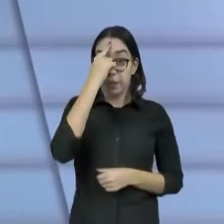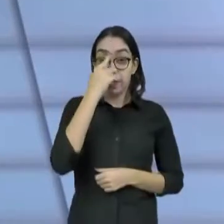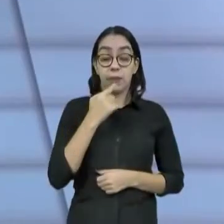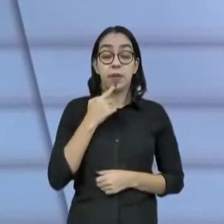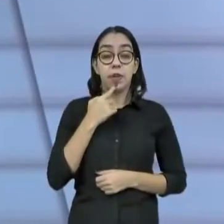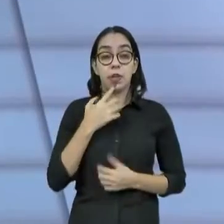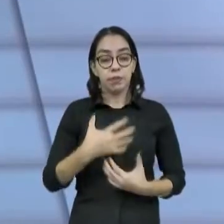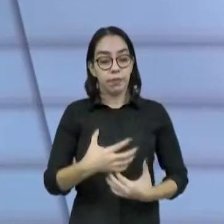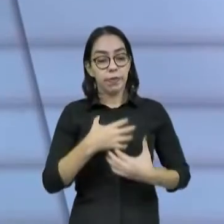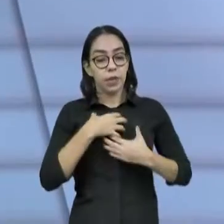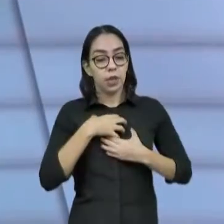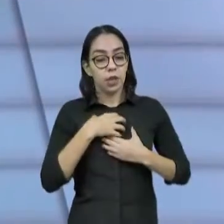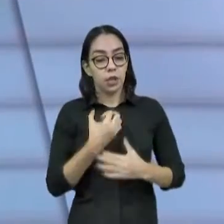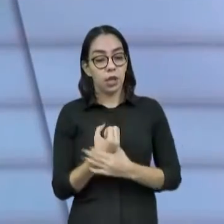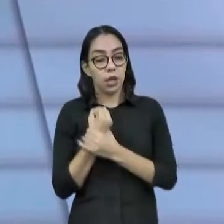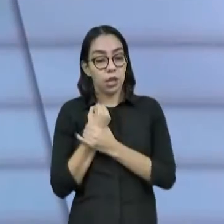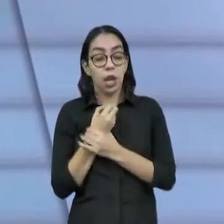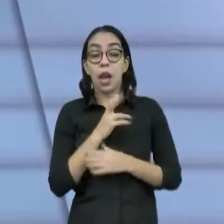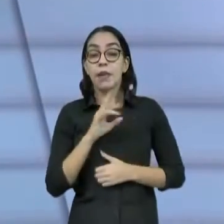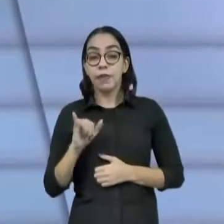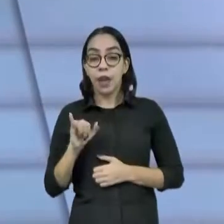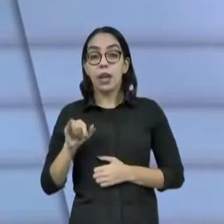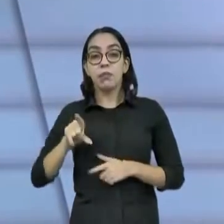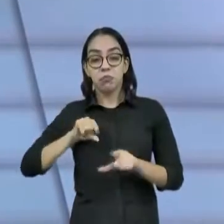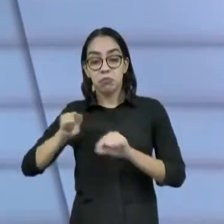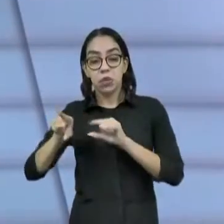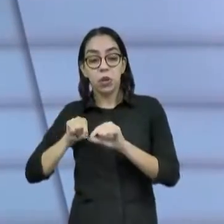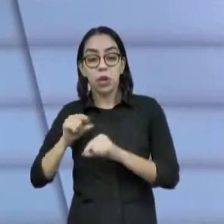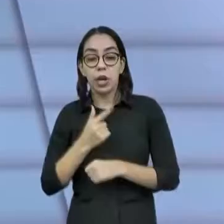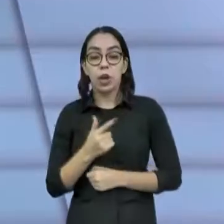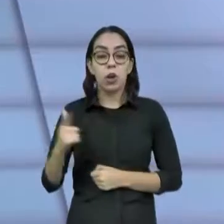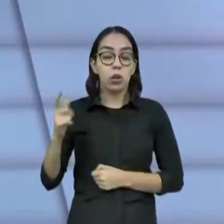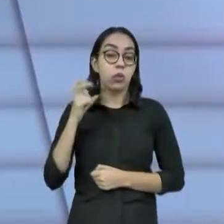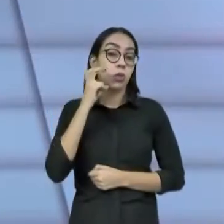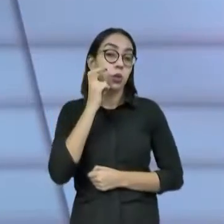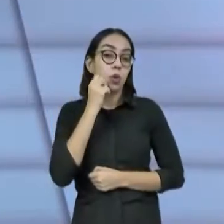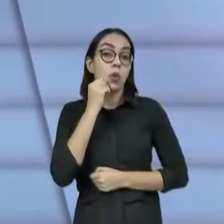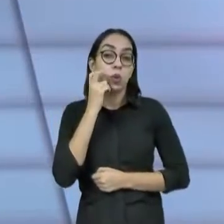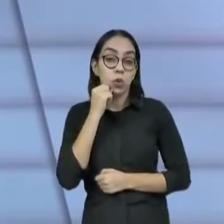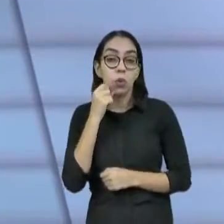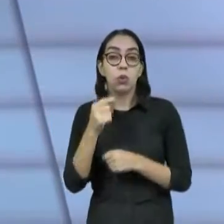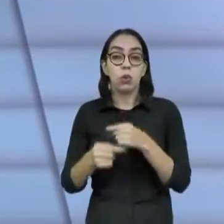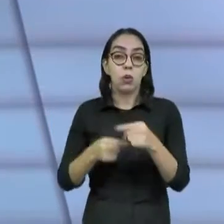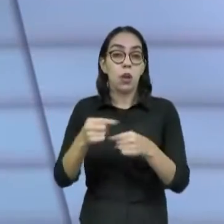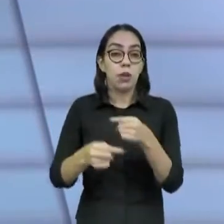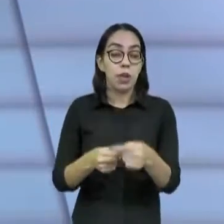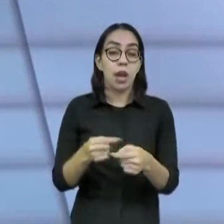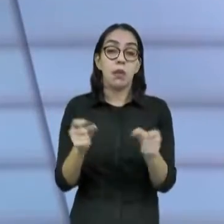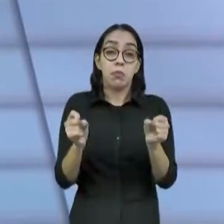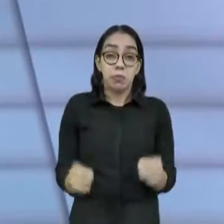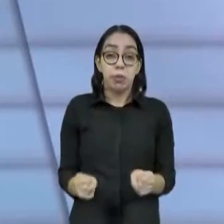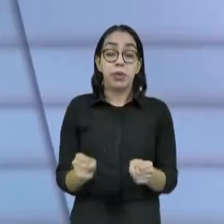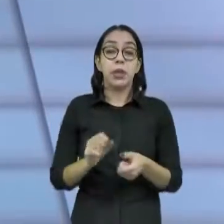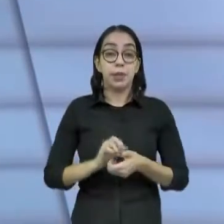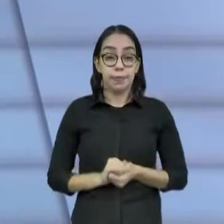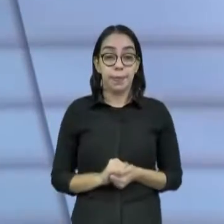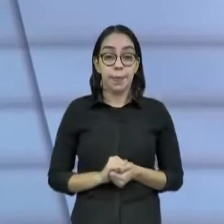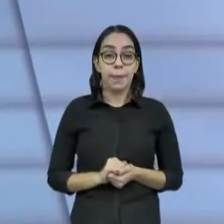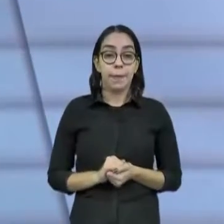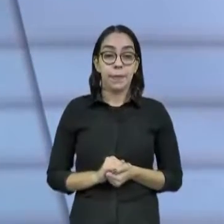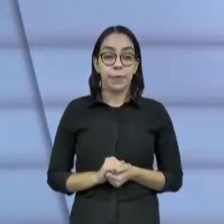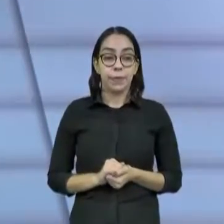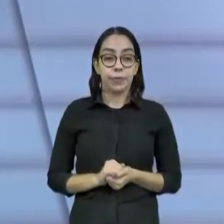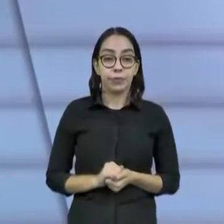mais fortalecidas para captar também outros investimentos, para fazer os negócios rodarem, para fazer as acelerações rodarem, para fazer os parques se